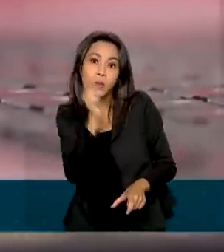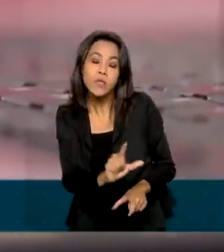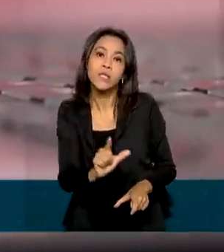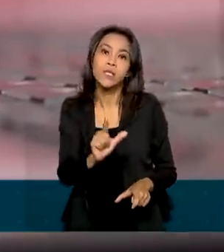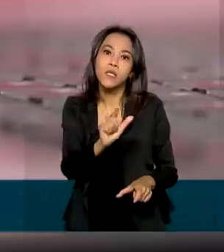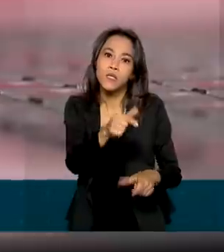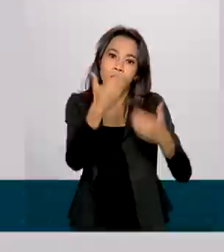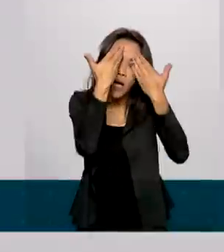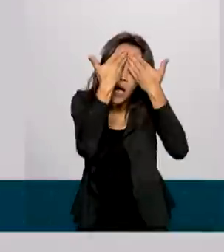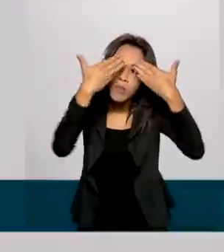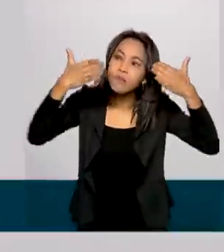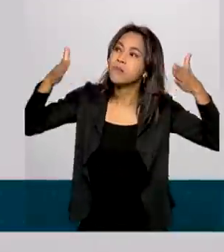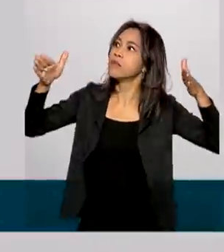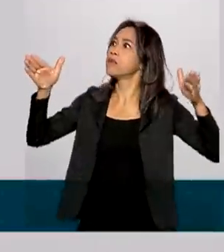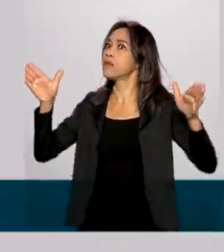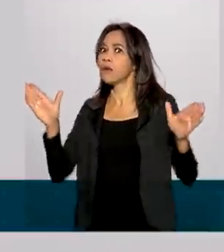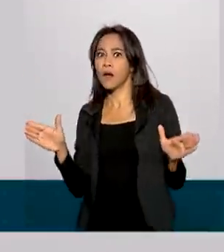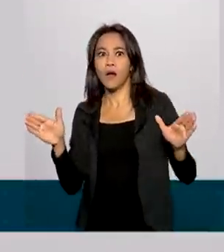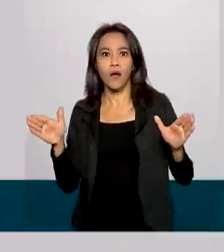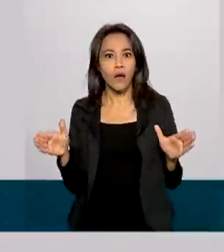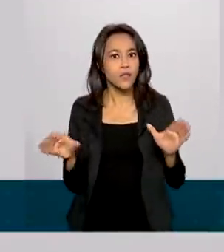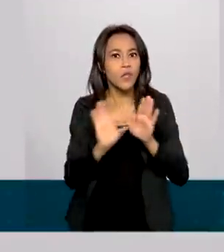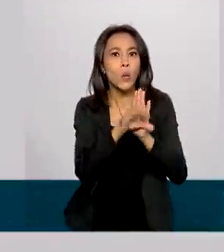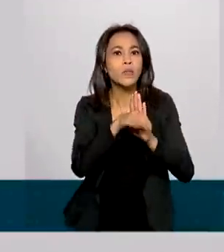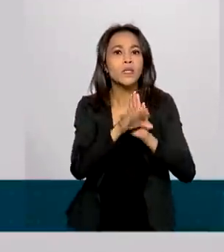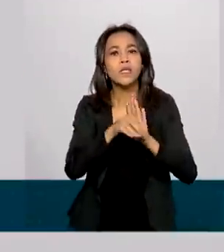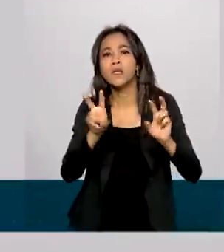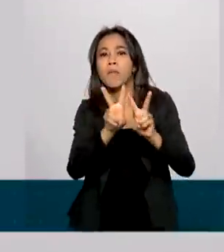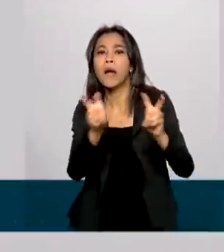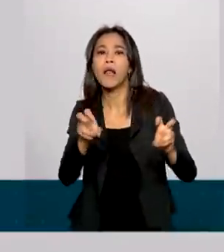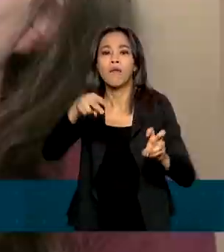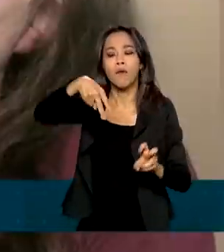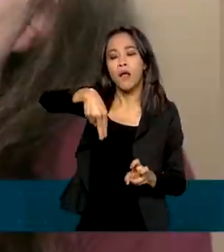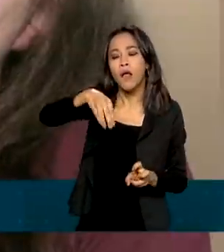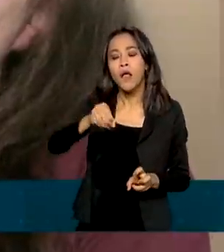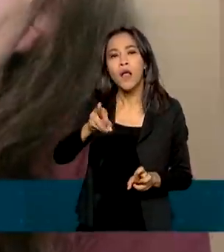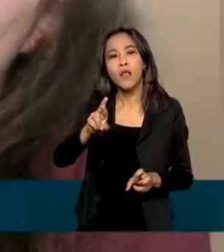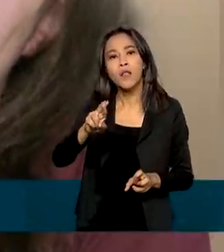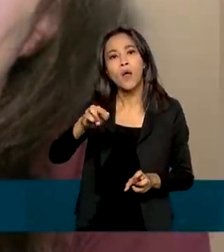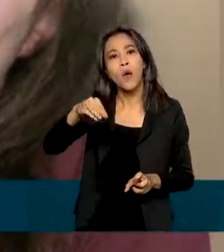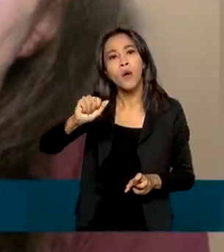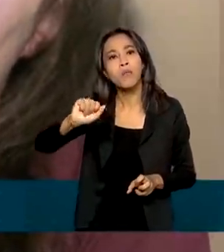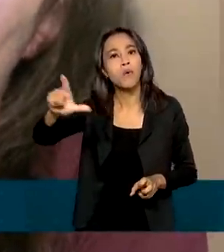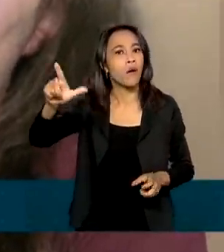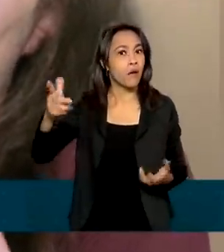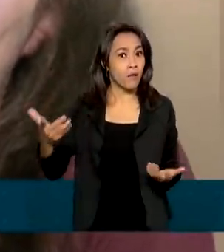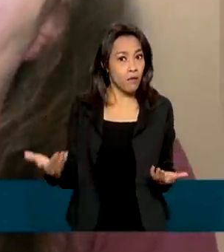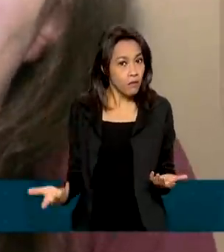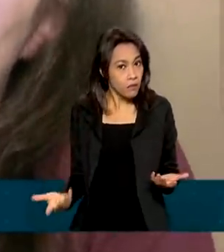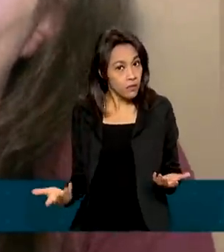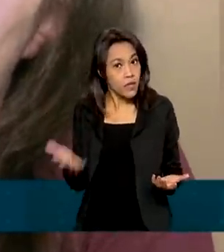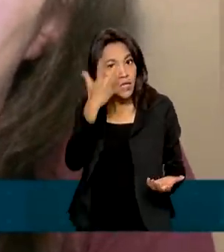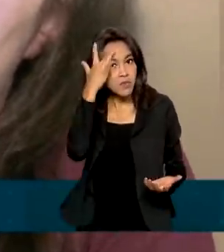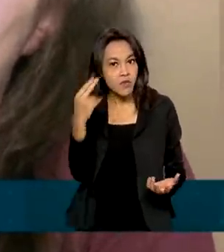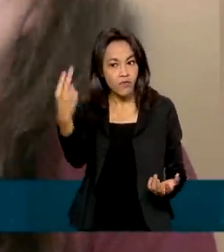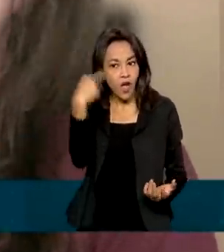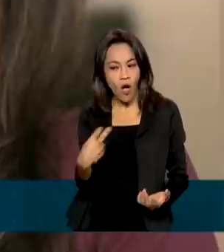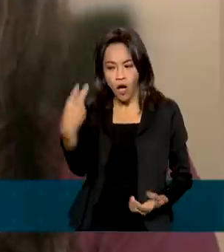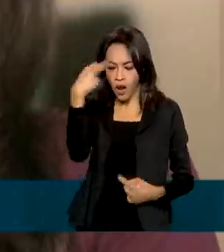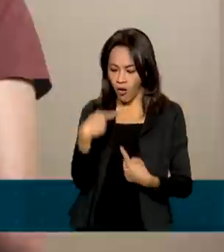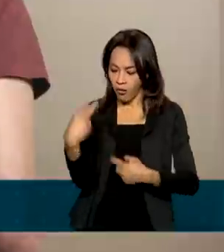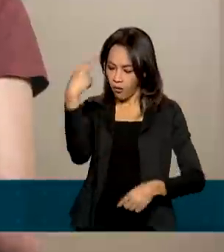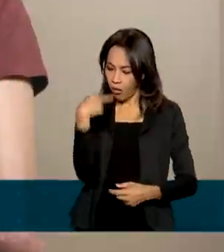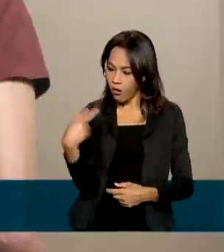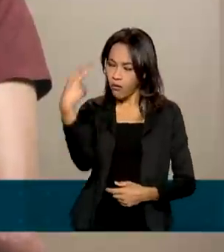esse conceito de normal, entre aspas. As pessoas já não olharão para a gente